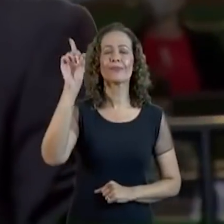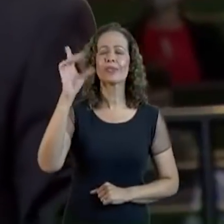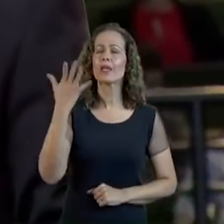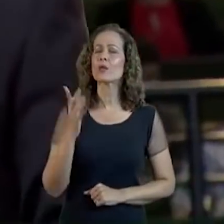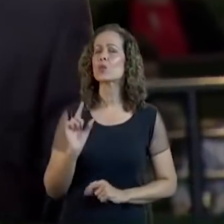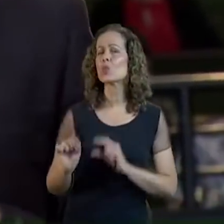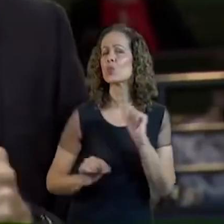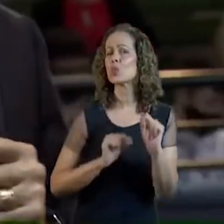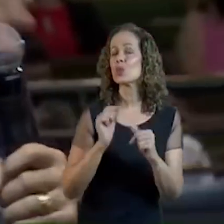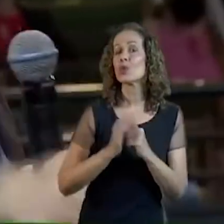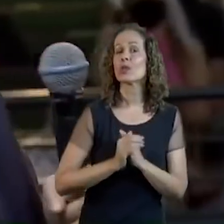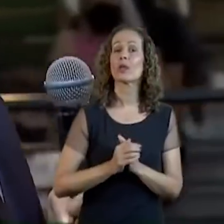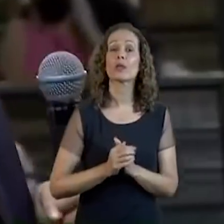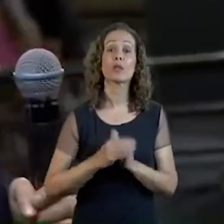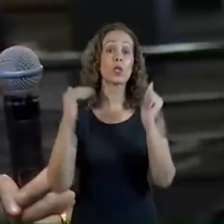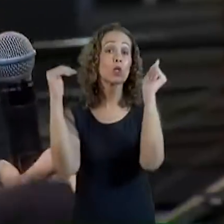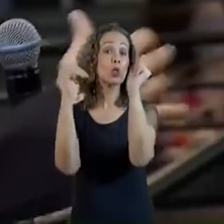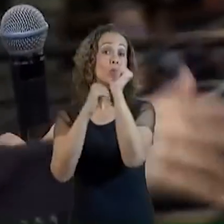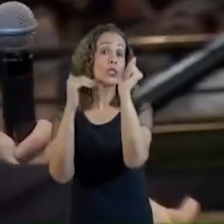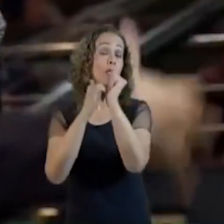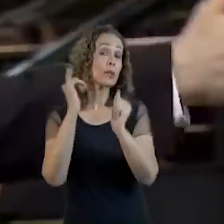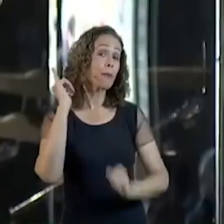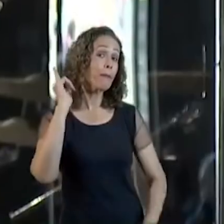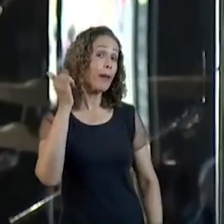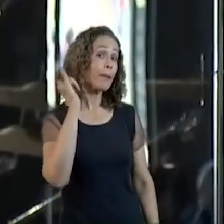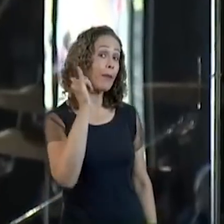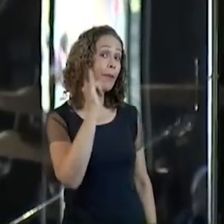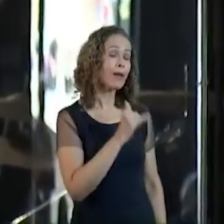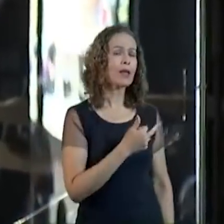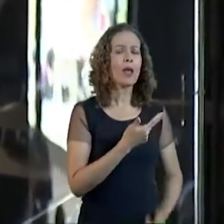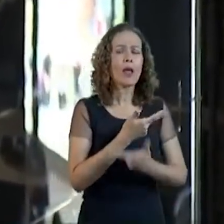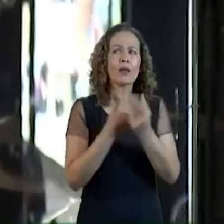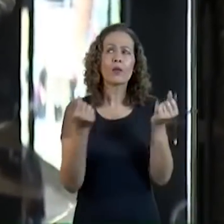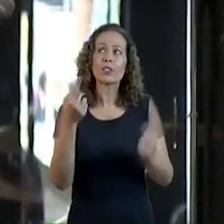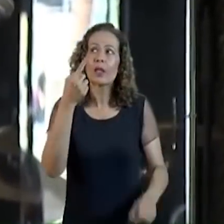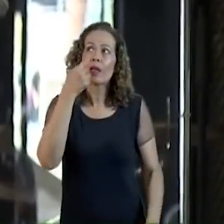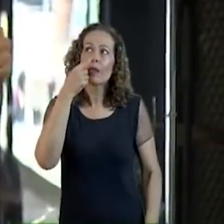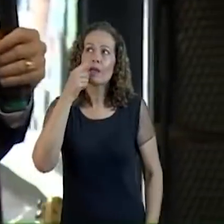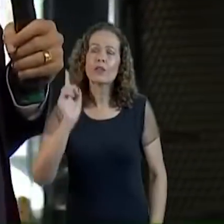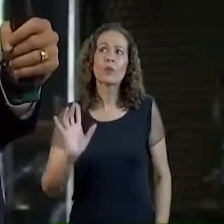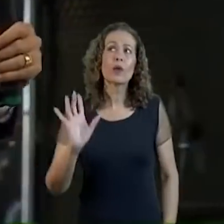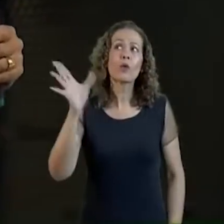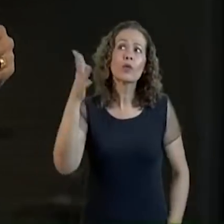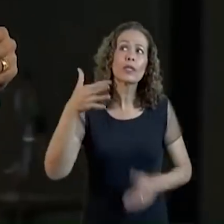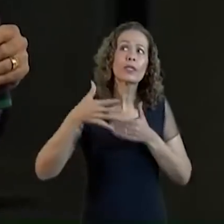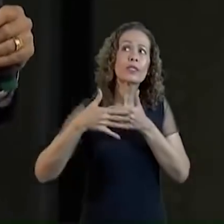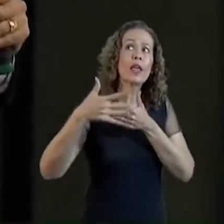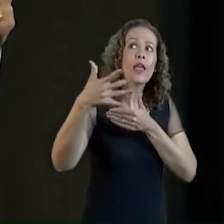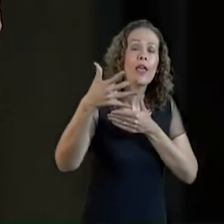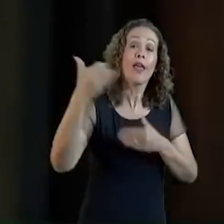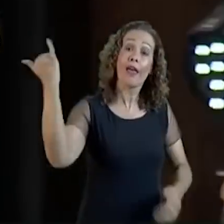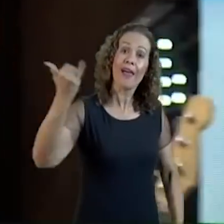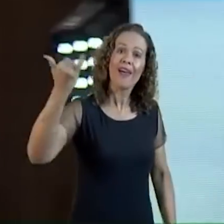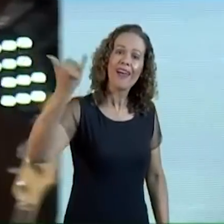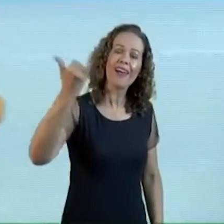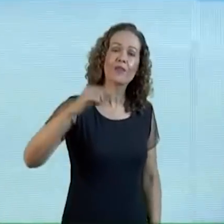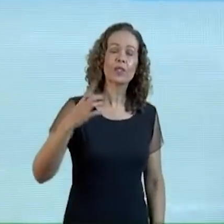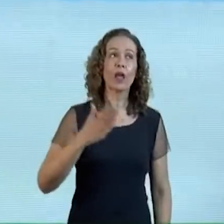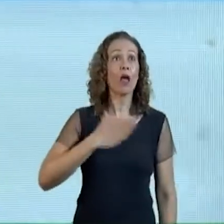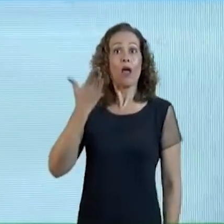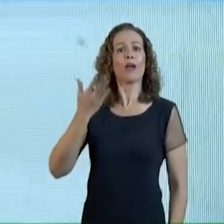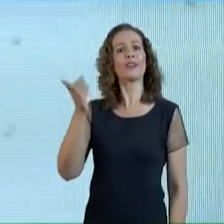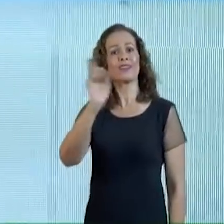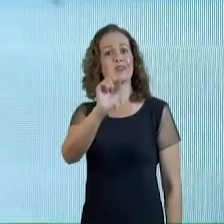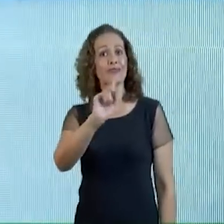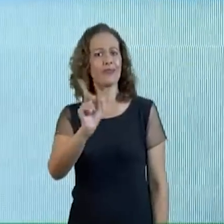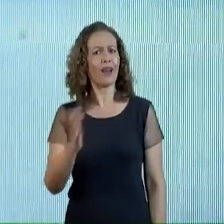te contar Os segredos E as coisas íntimas O que irá acontecer Você não vai ser pego De surpresa